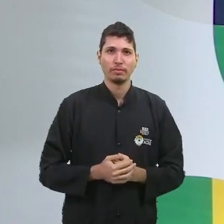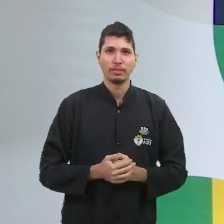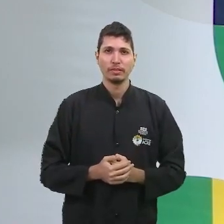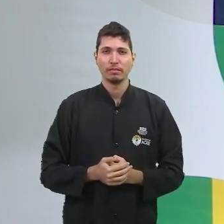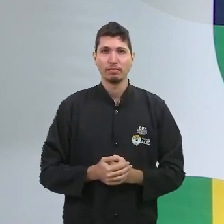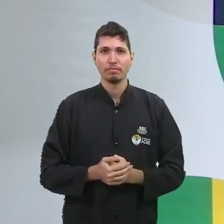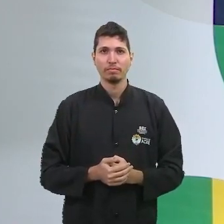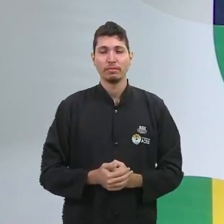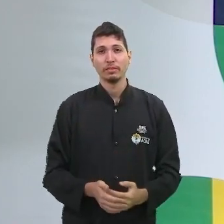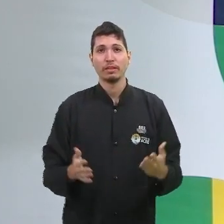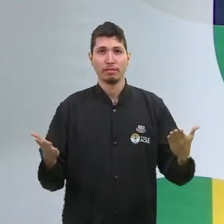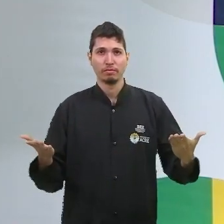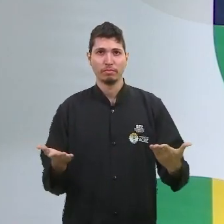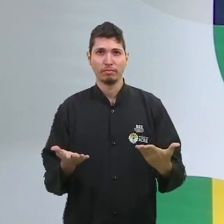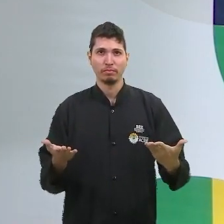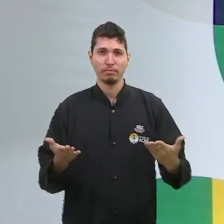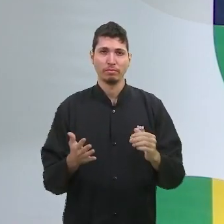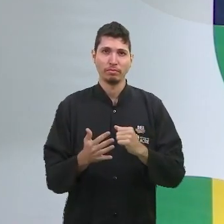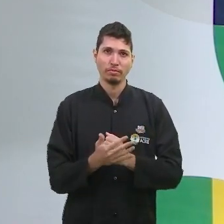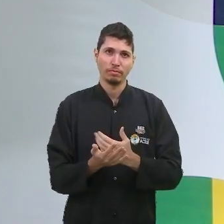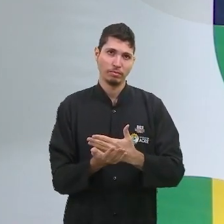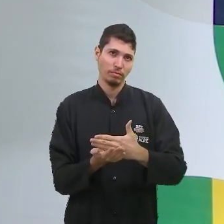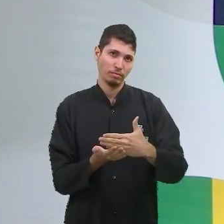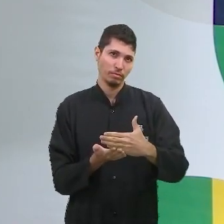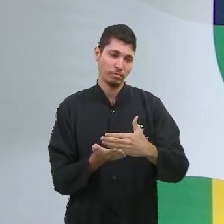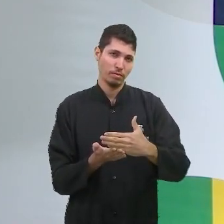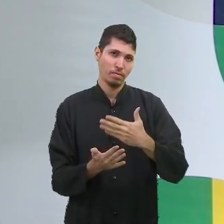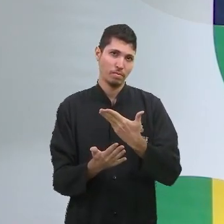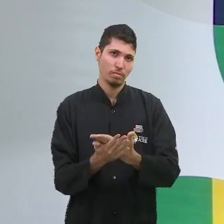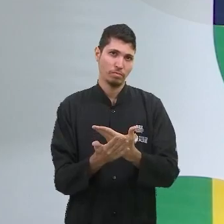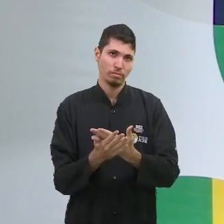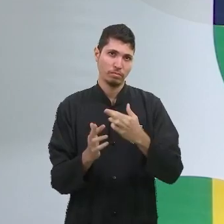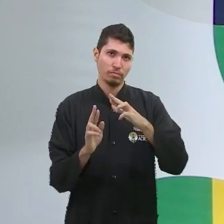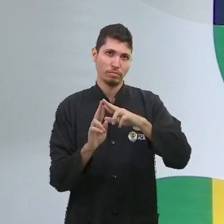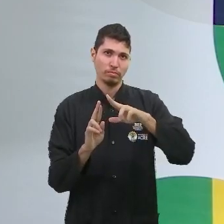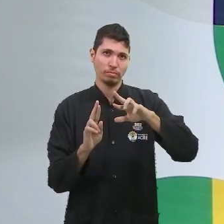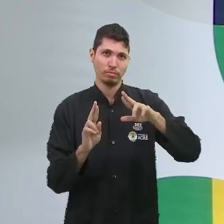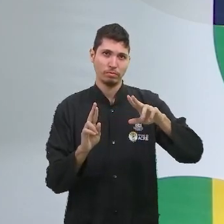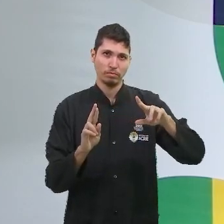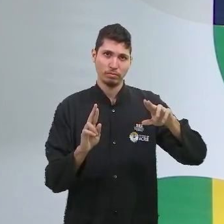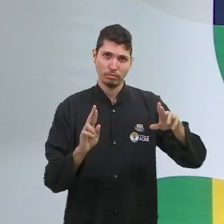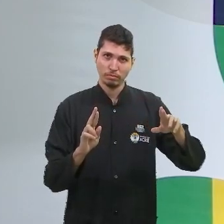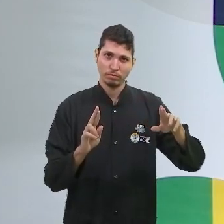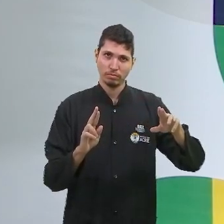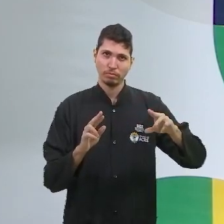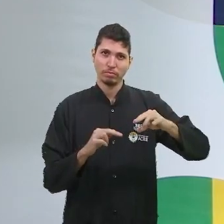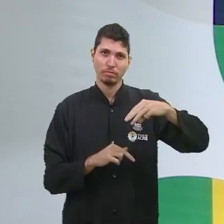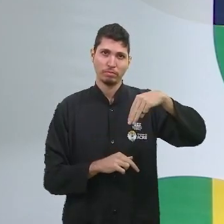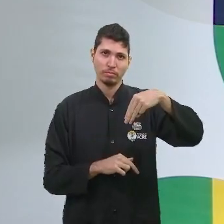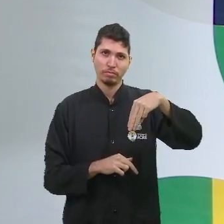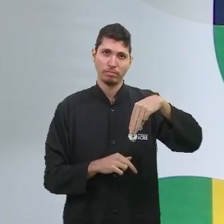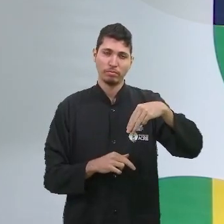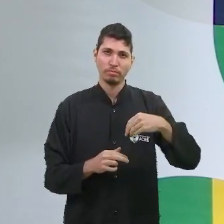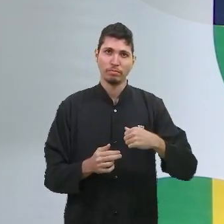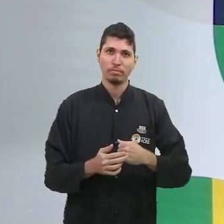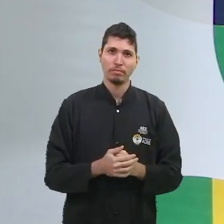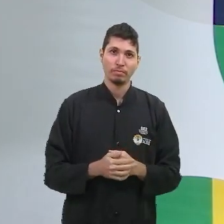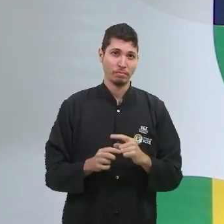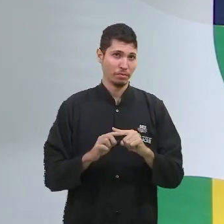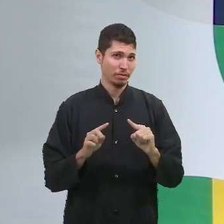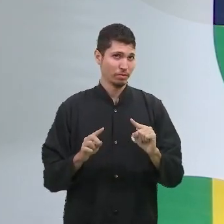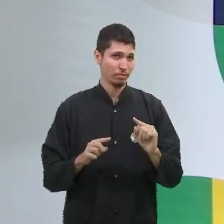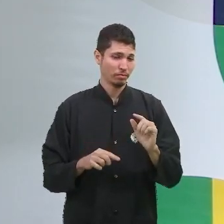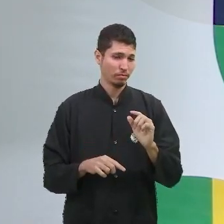você começa a acompanhar uma videoaula de rotas de aprofundamento de matemática. Só que eu não sou